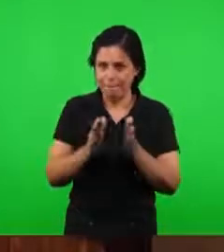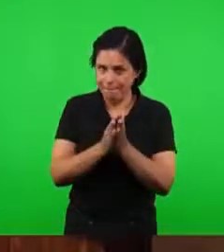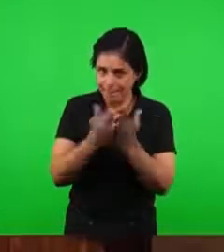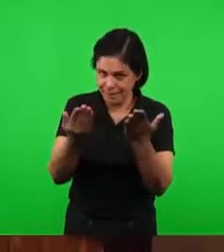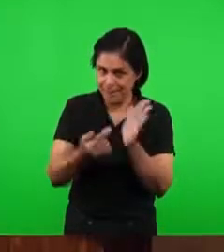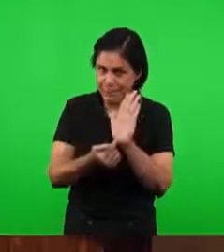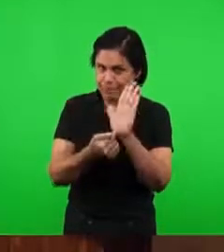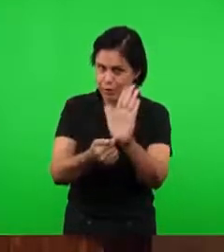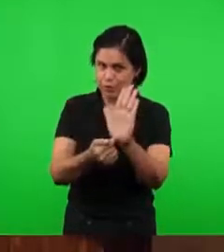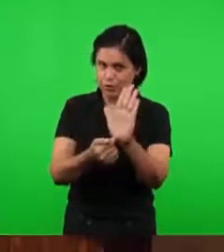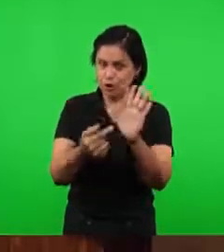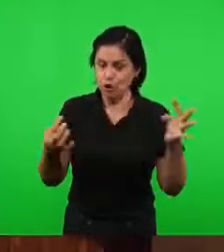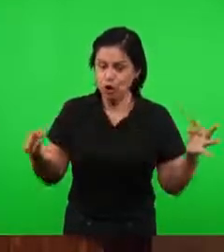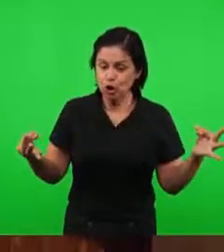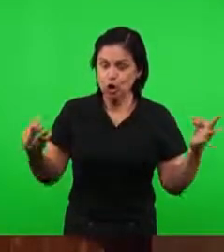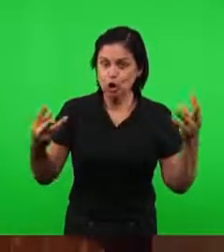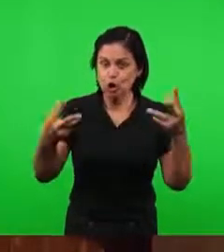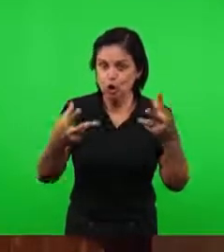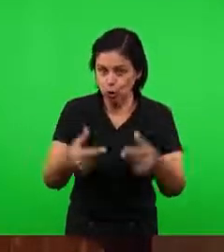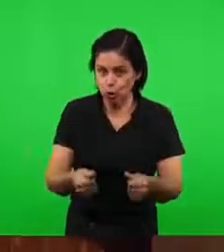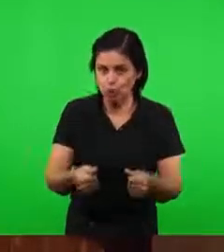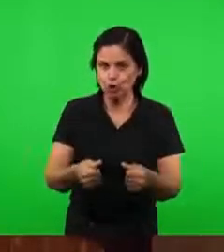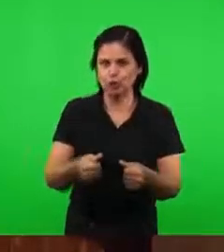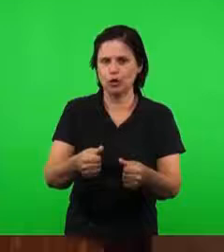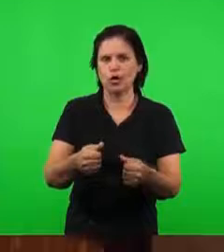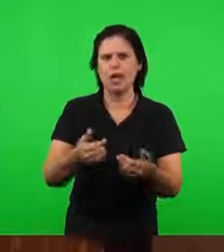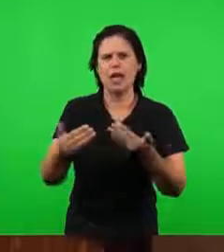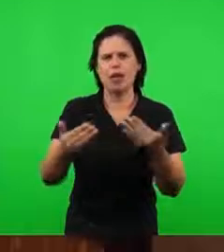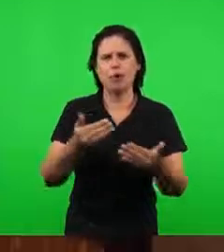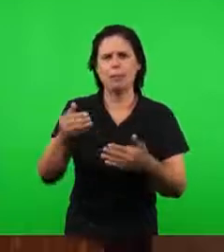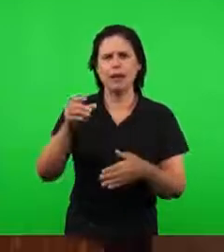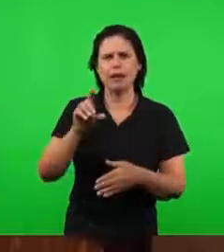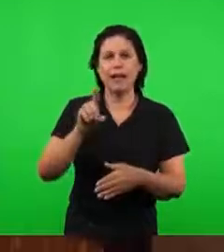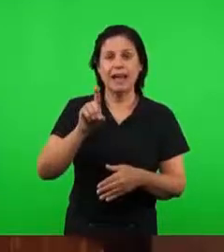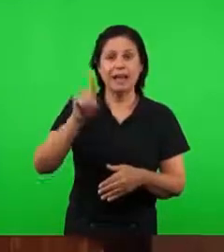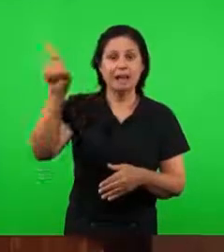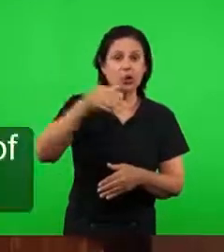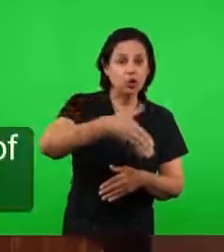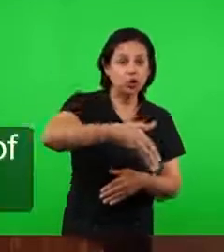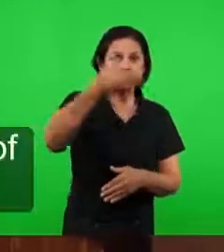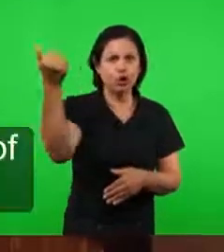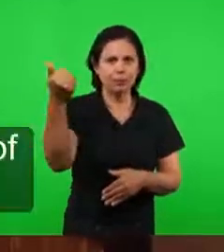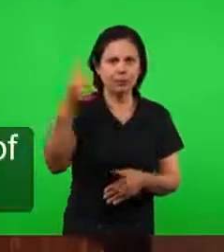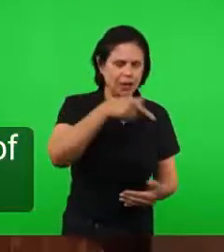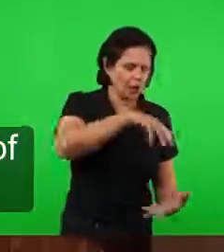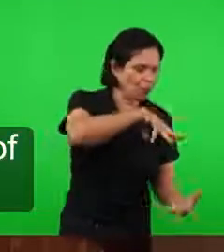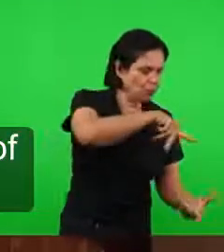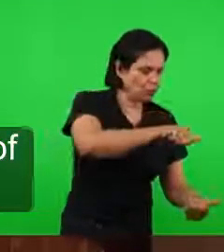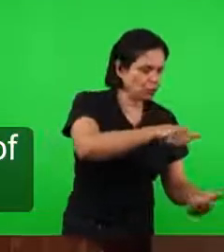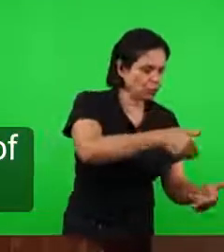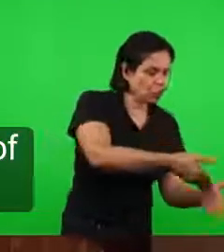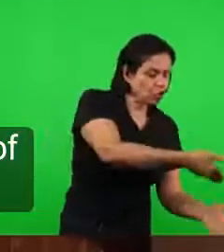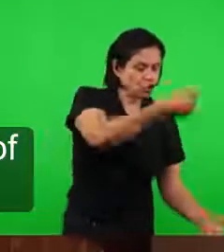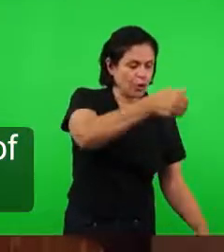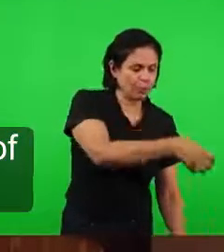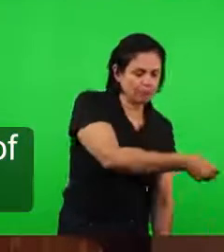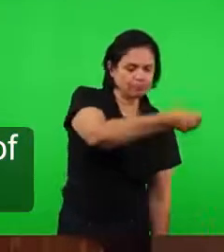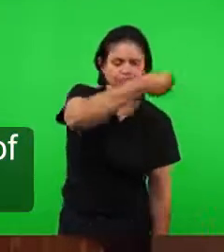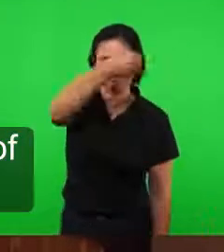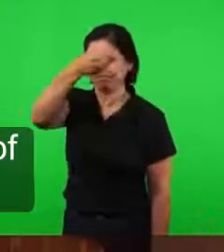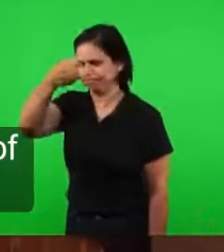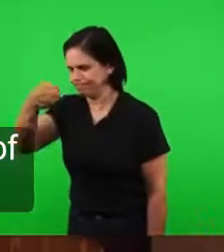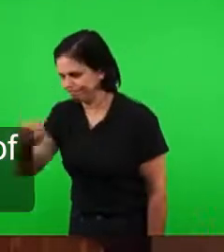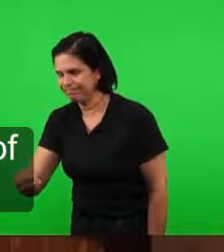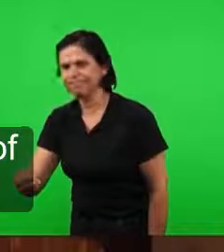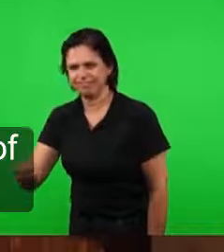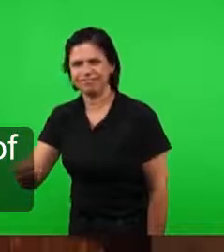palavra, chamados para fora, para fora do mundo. Igreja é os que são chamados